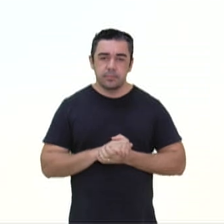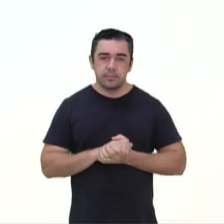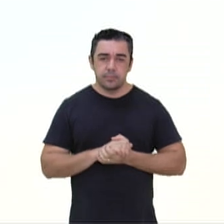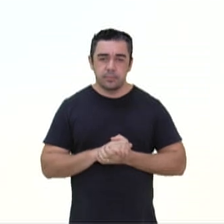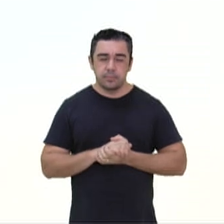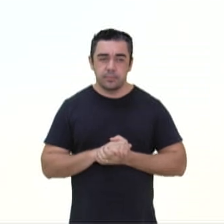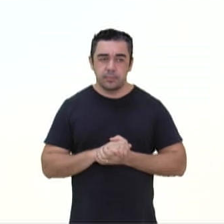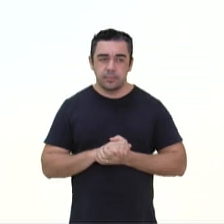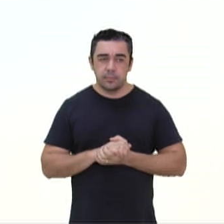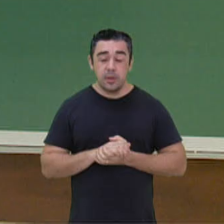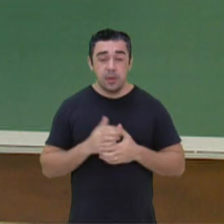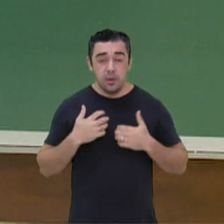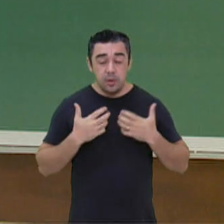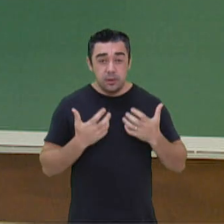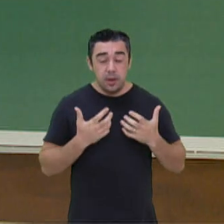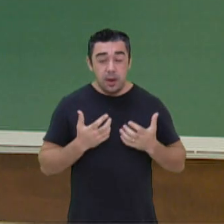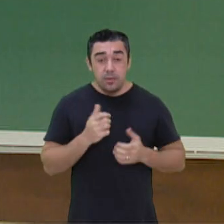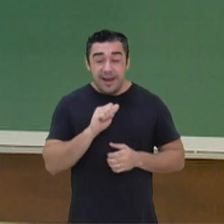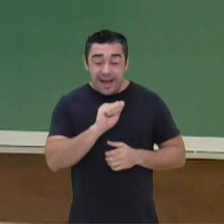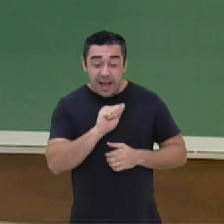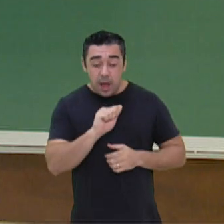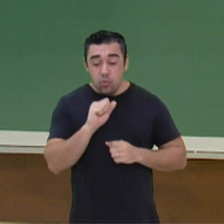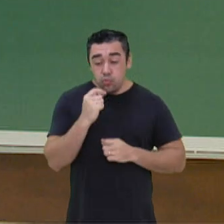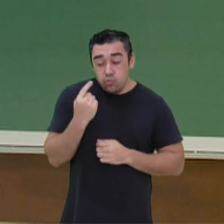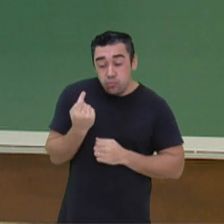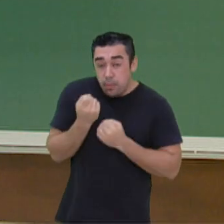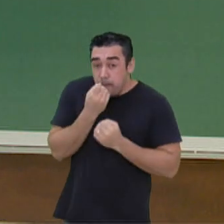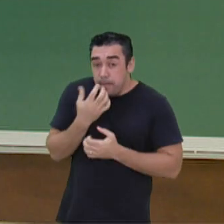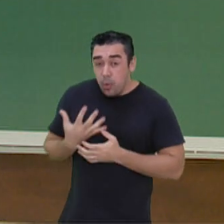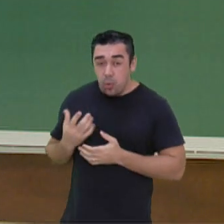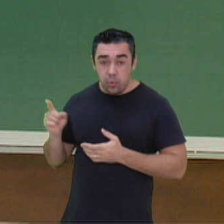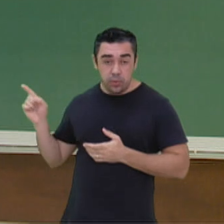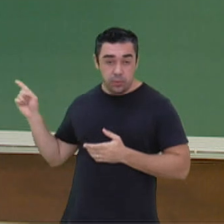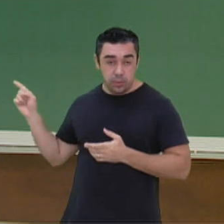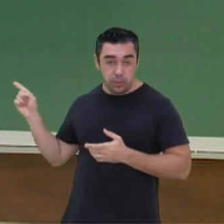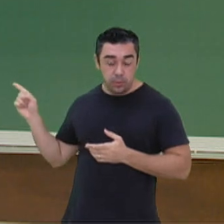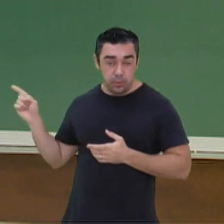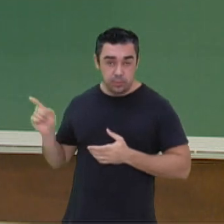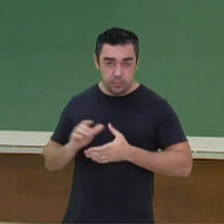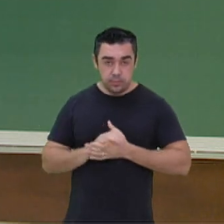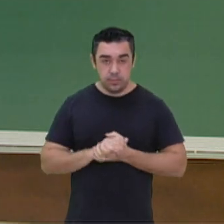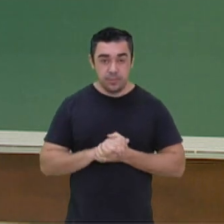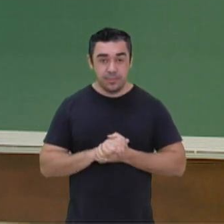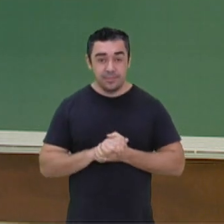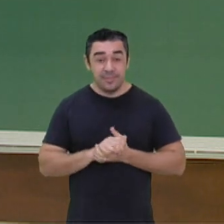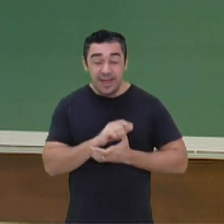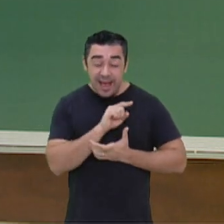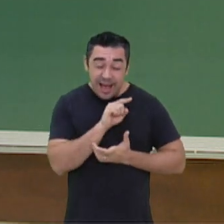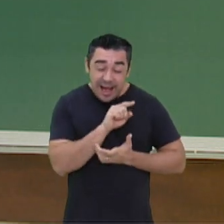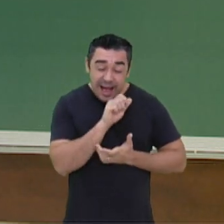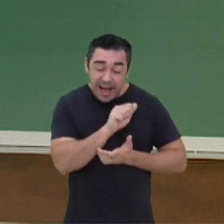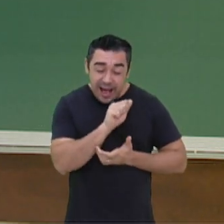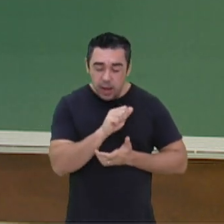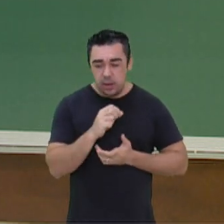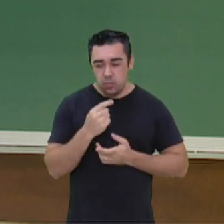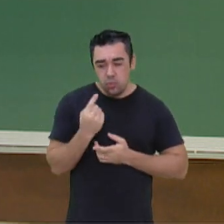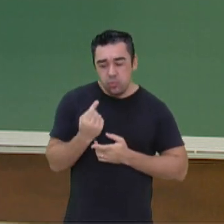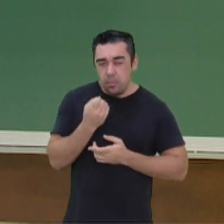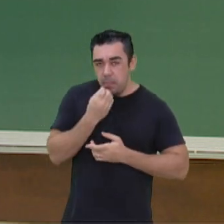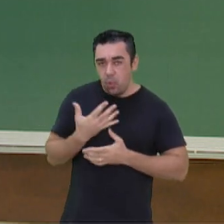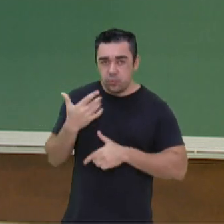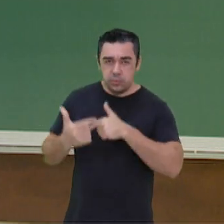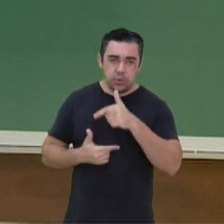nenhuma, aspiro um bom emprego. A correta seria, aspiro a um bom